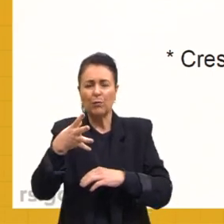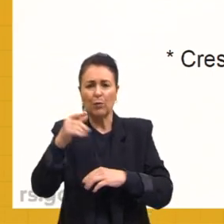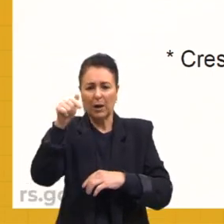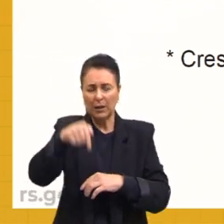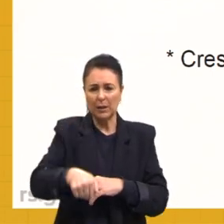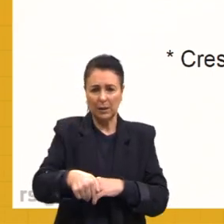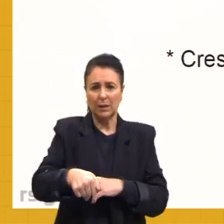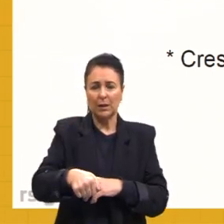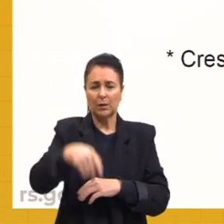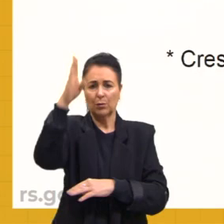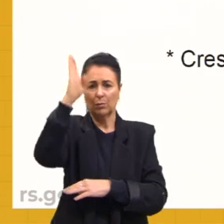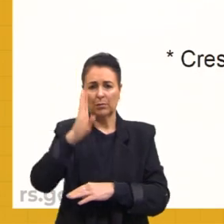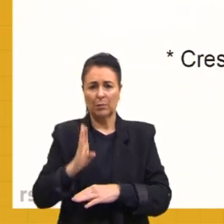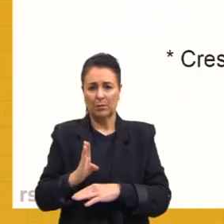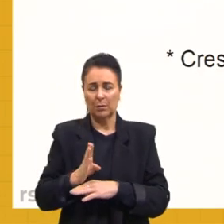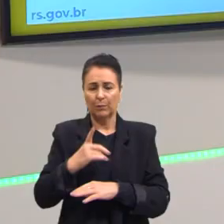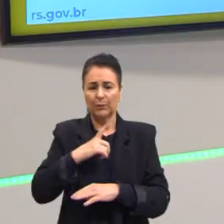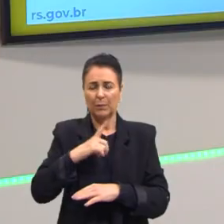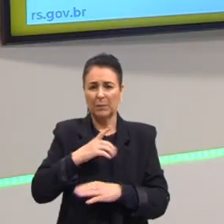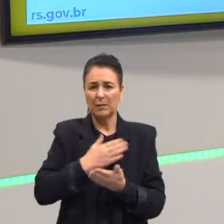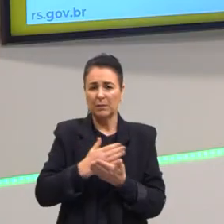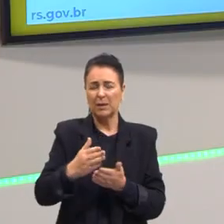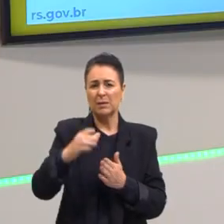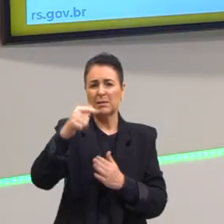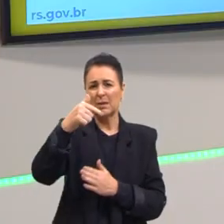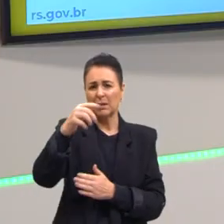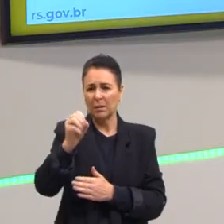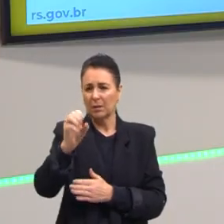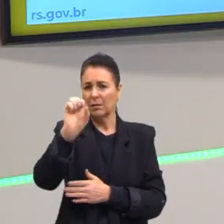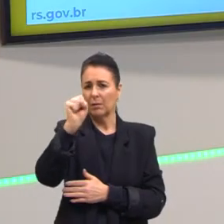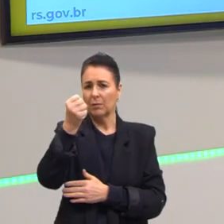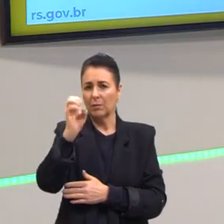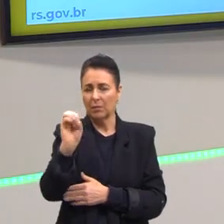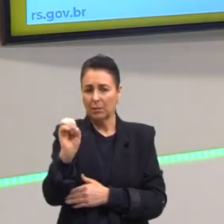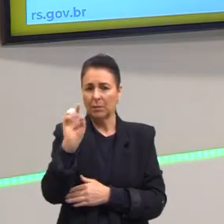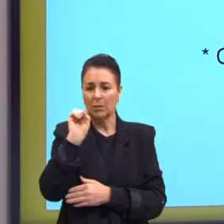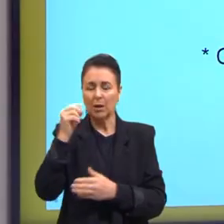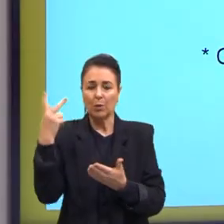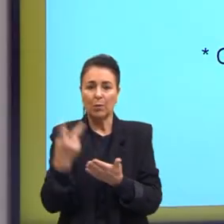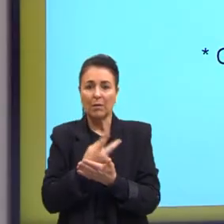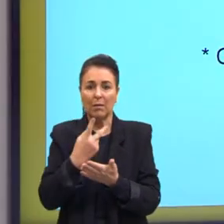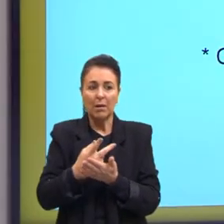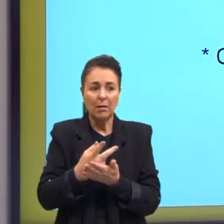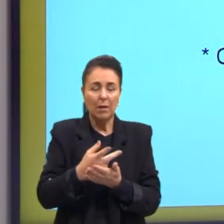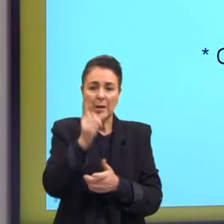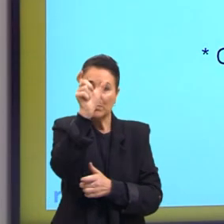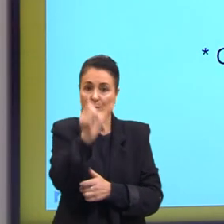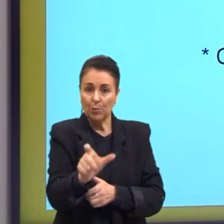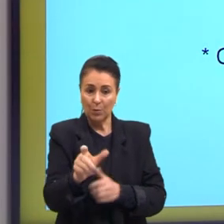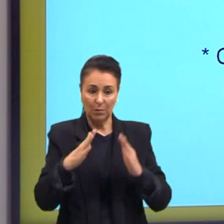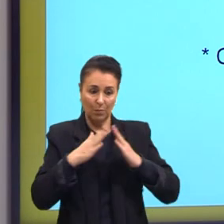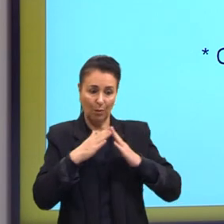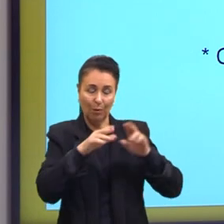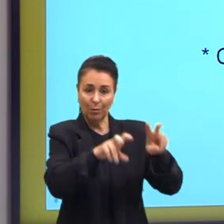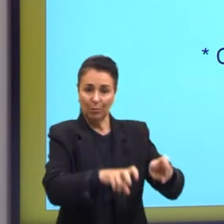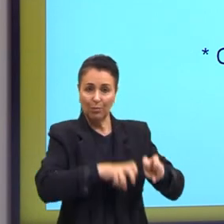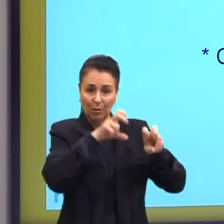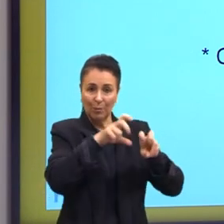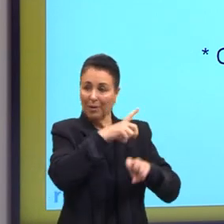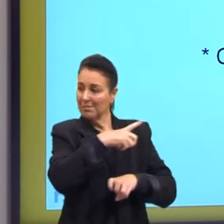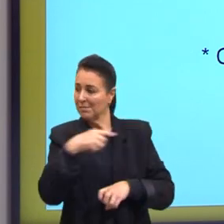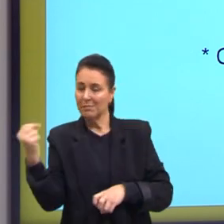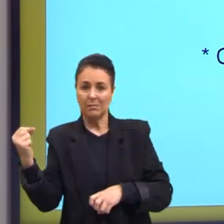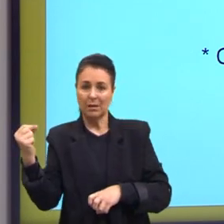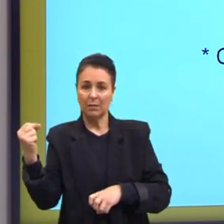acentuado, então, aqui a partir de 70 e 80, o que vai acontecer é esse êxodo rural. É um processo que o Brasil passa,